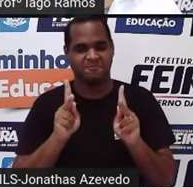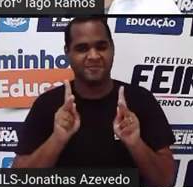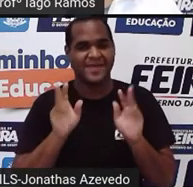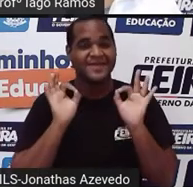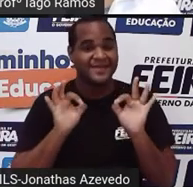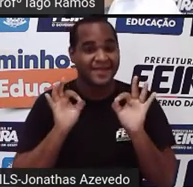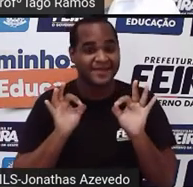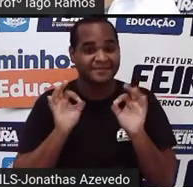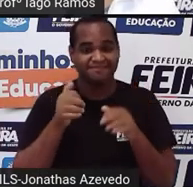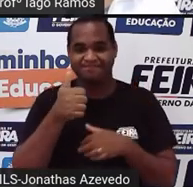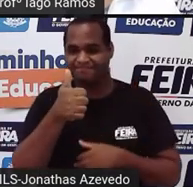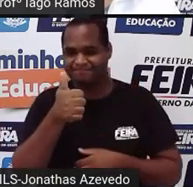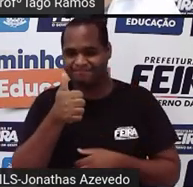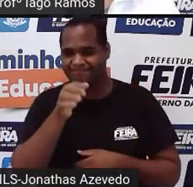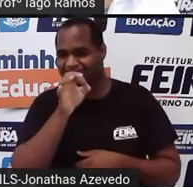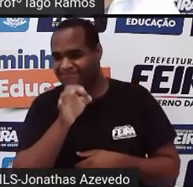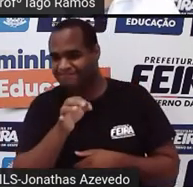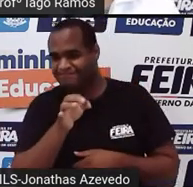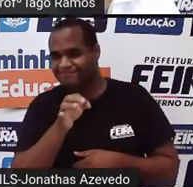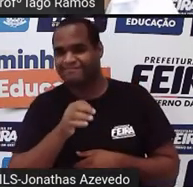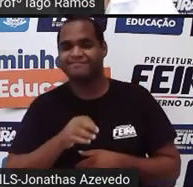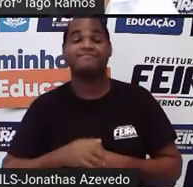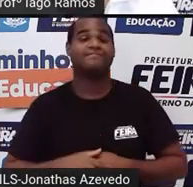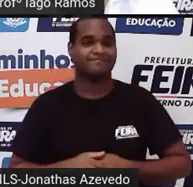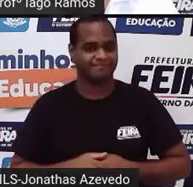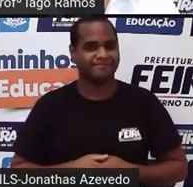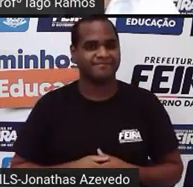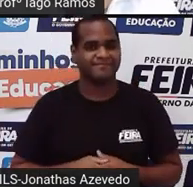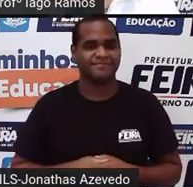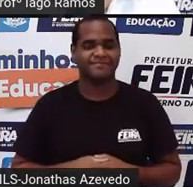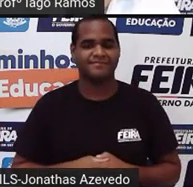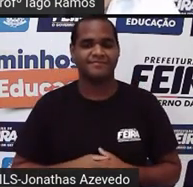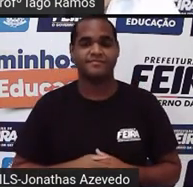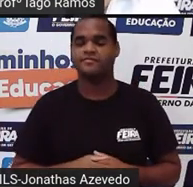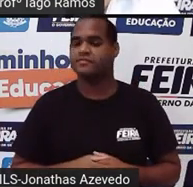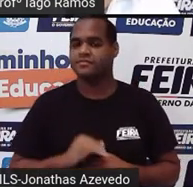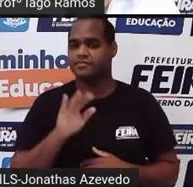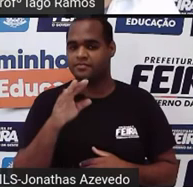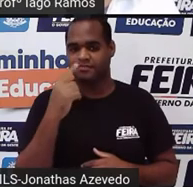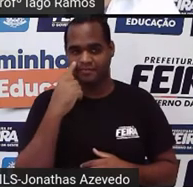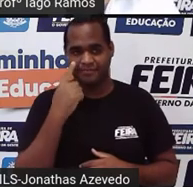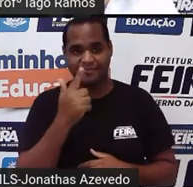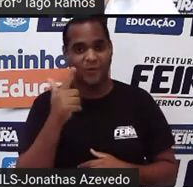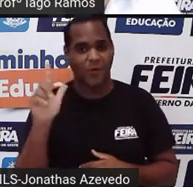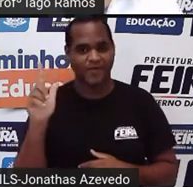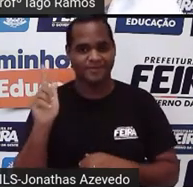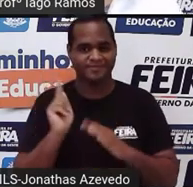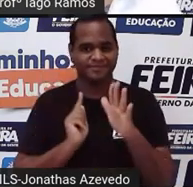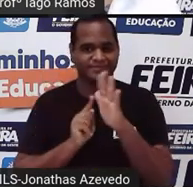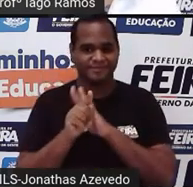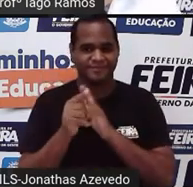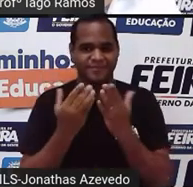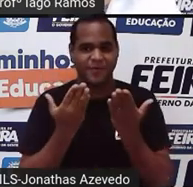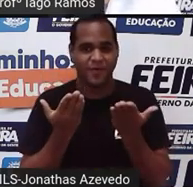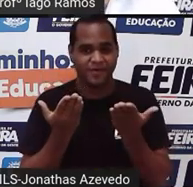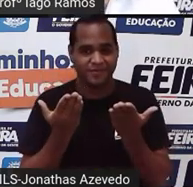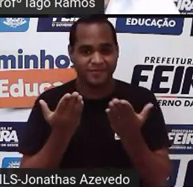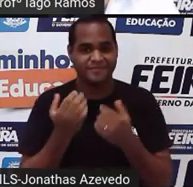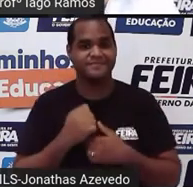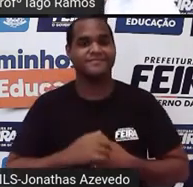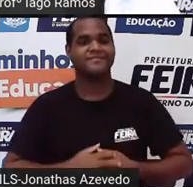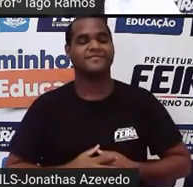Beleza? Tranquilão? Tá. Mas vamos para mais uma pergunta. Olha só essa daqui.